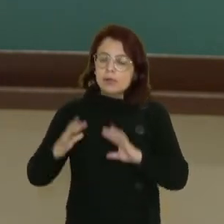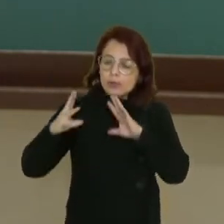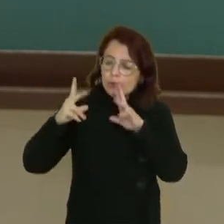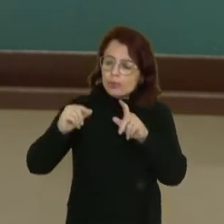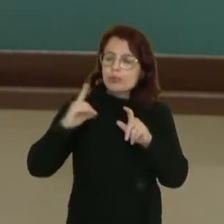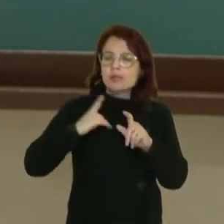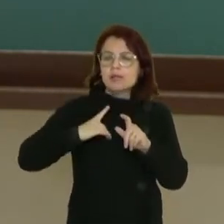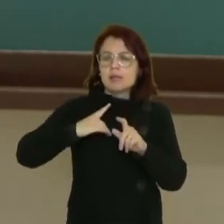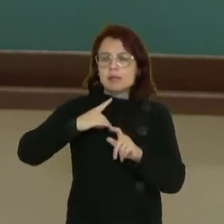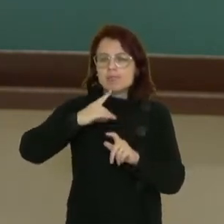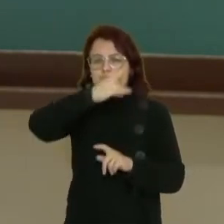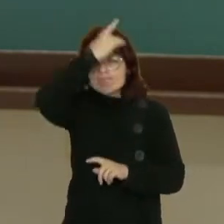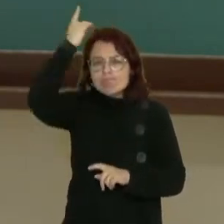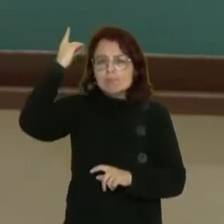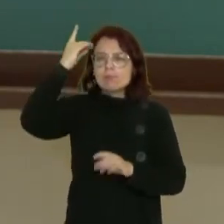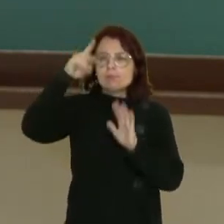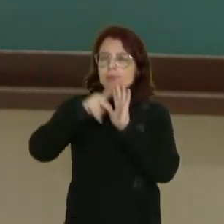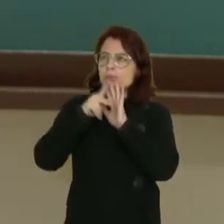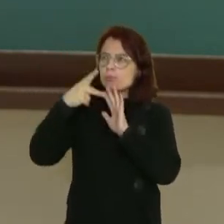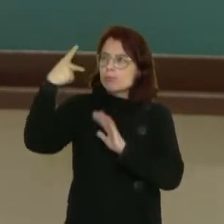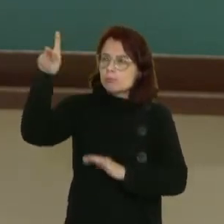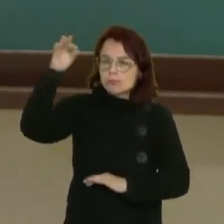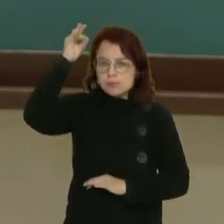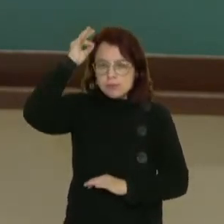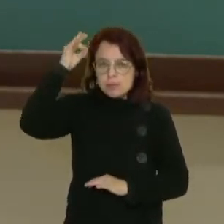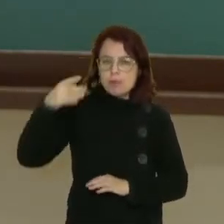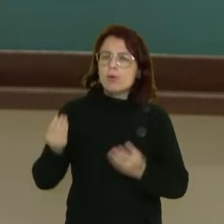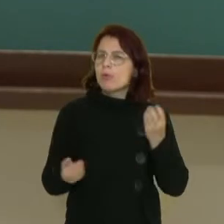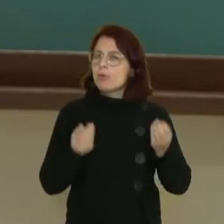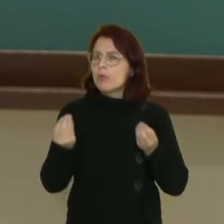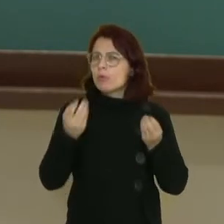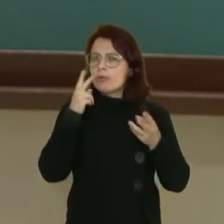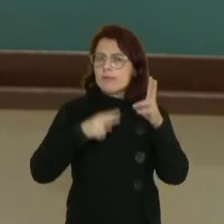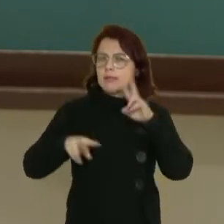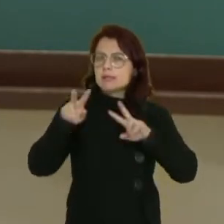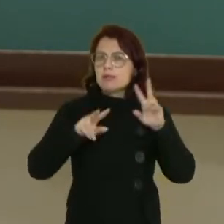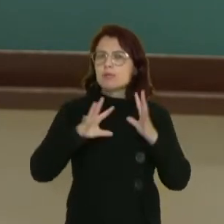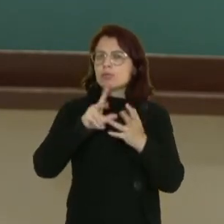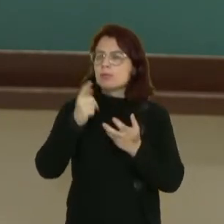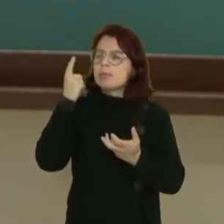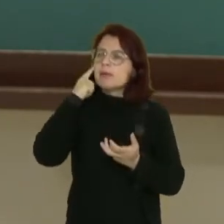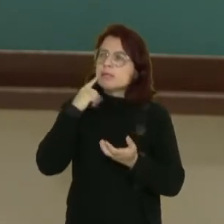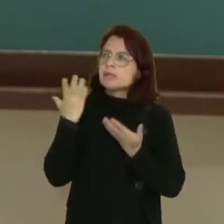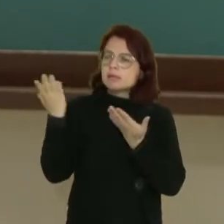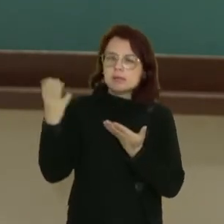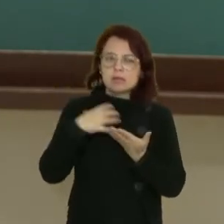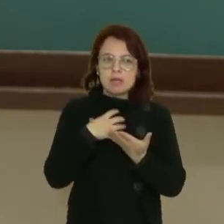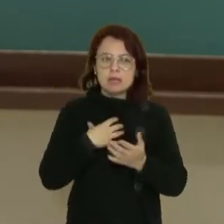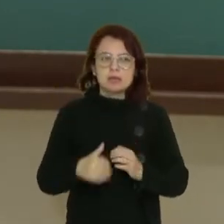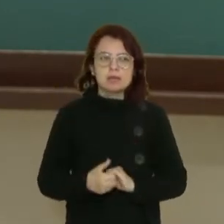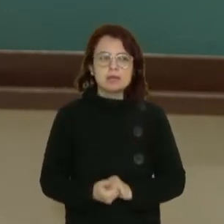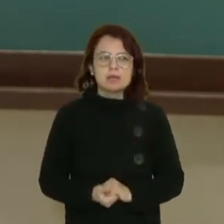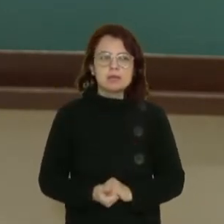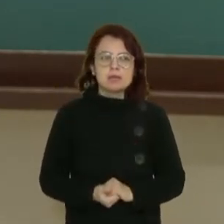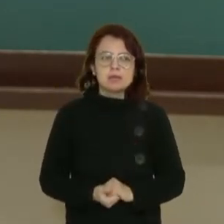Mas como será a visão de um mundo, de uma cultura que pensa dessa forma? Bem,